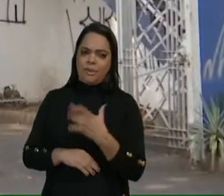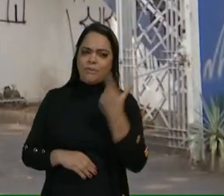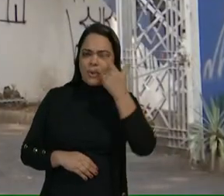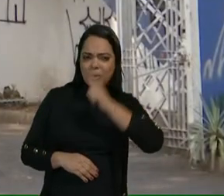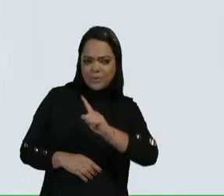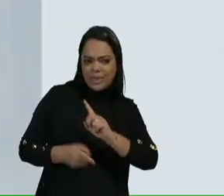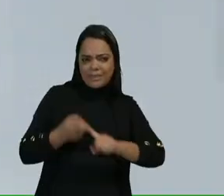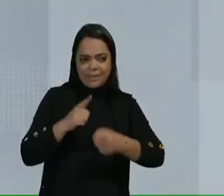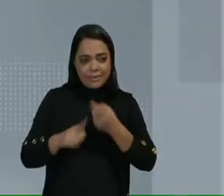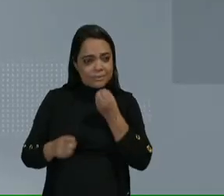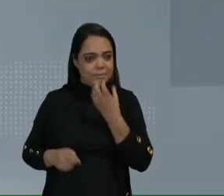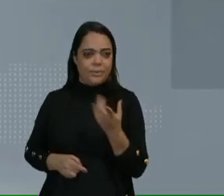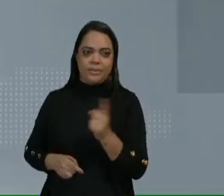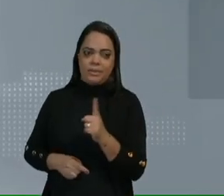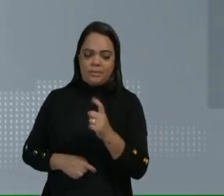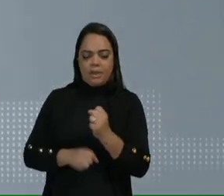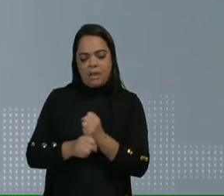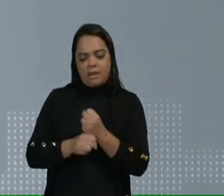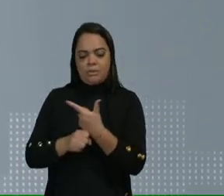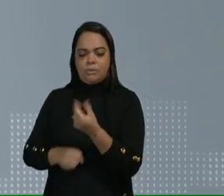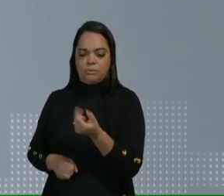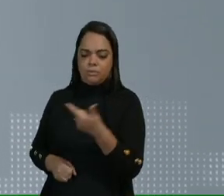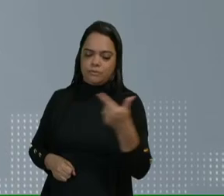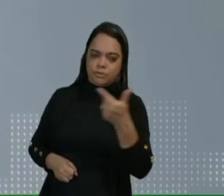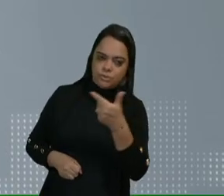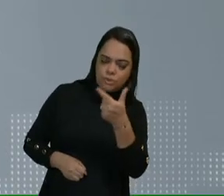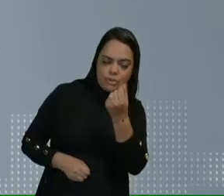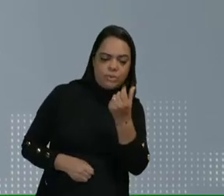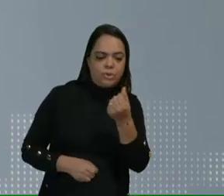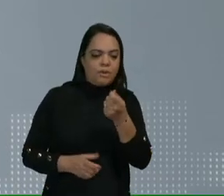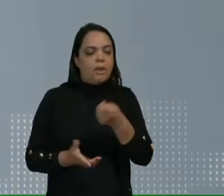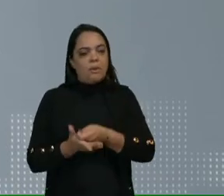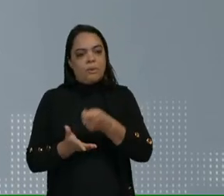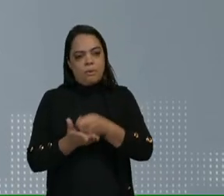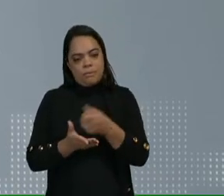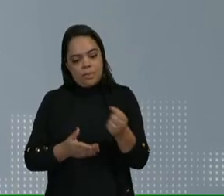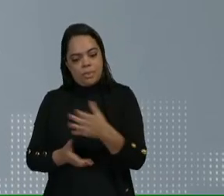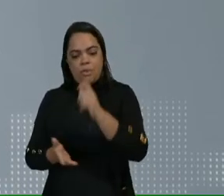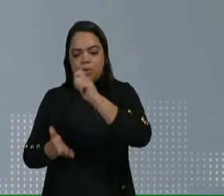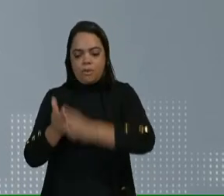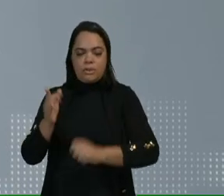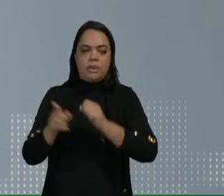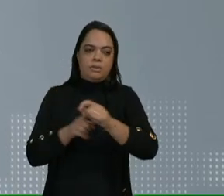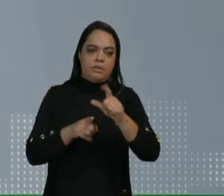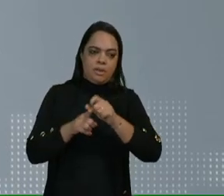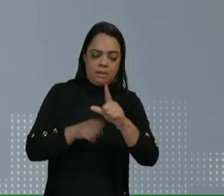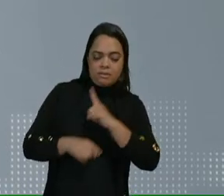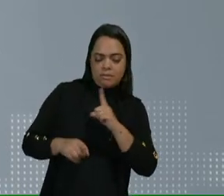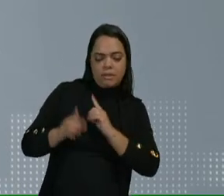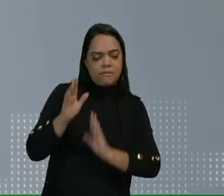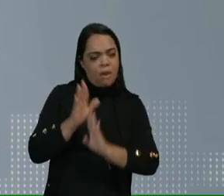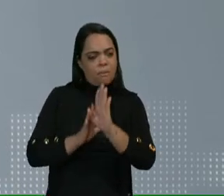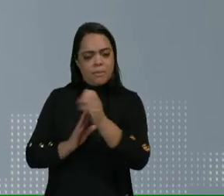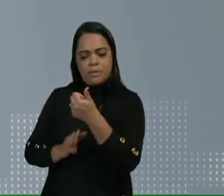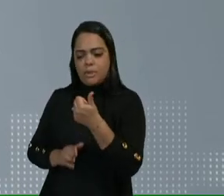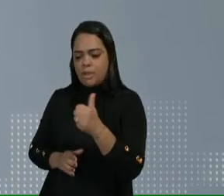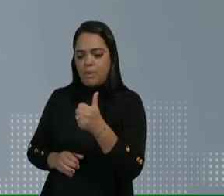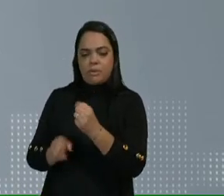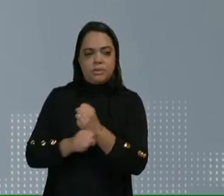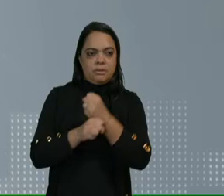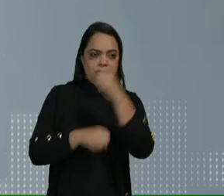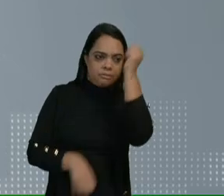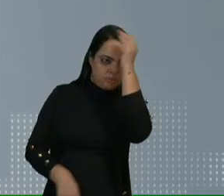um bom negócio. Em 2022, o preço cobrado pelos novos contratos de aluguel teve o maior aumento em 11 anos no Brasil.